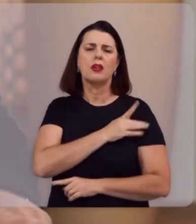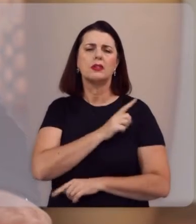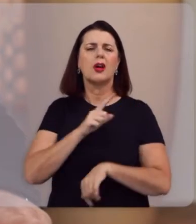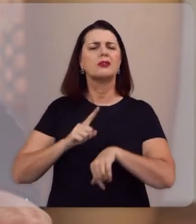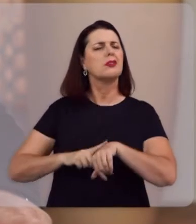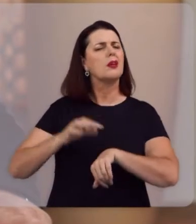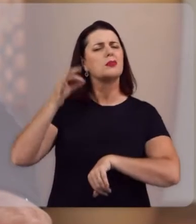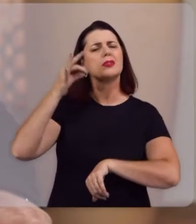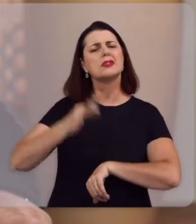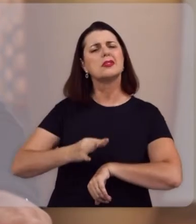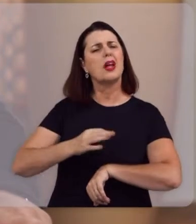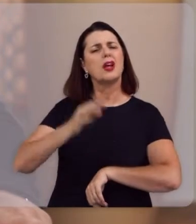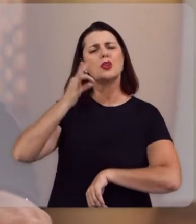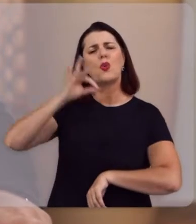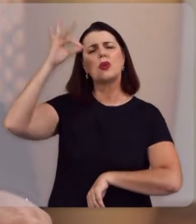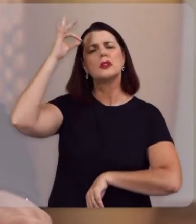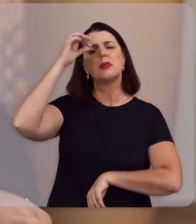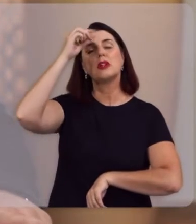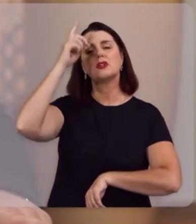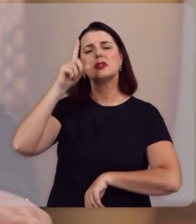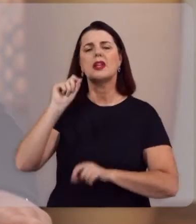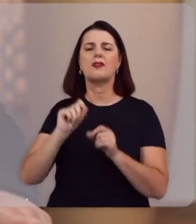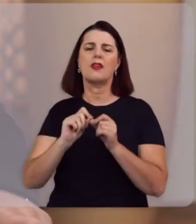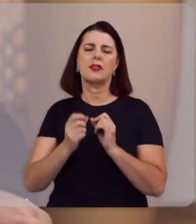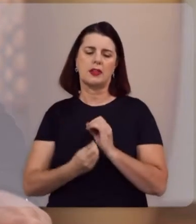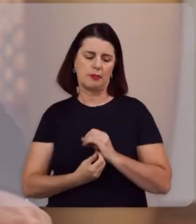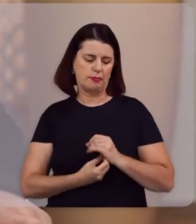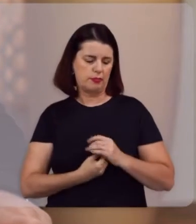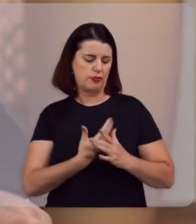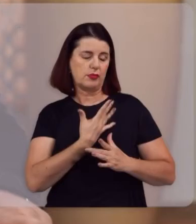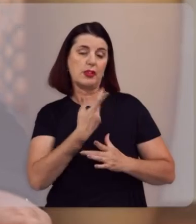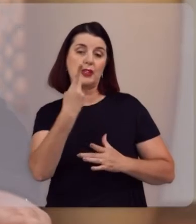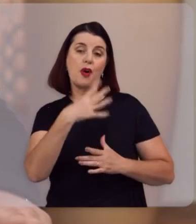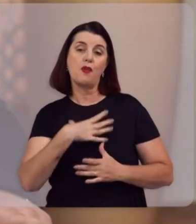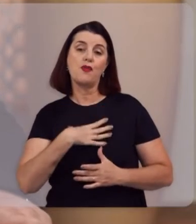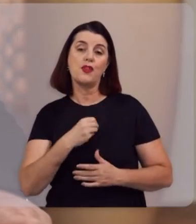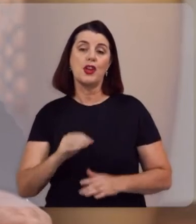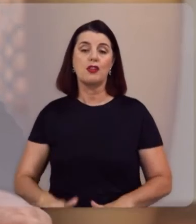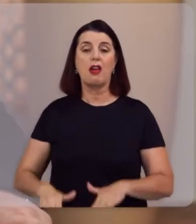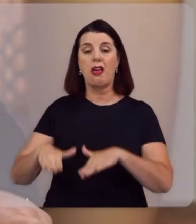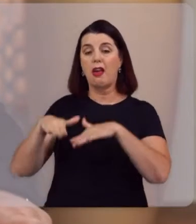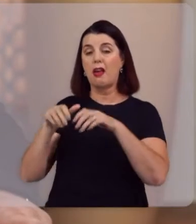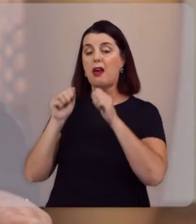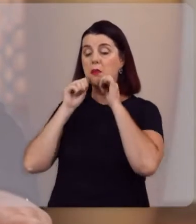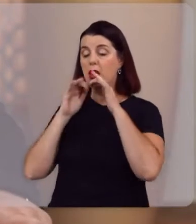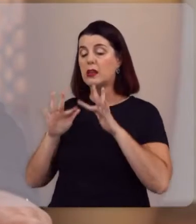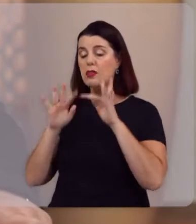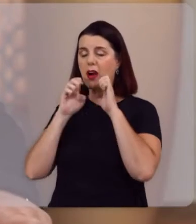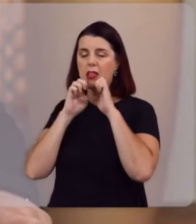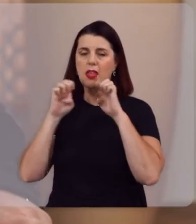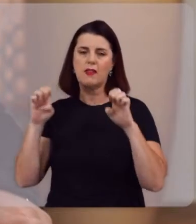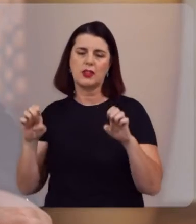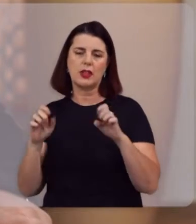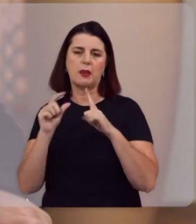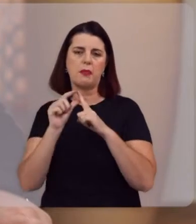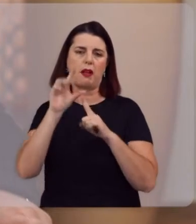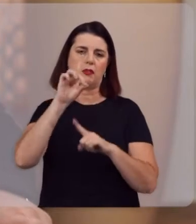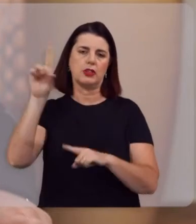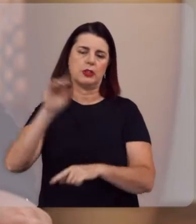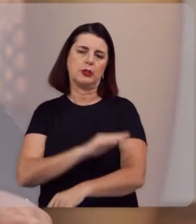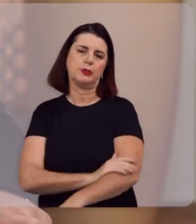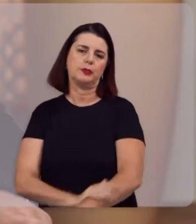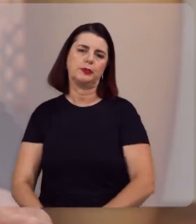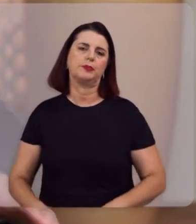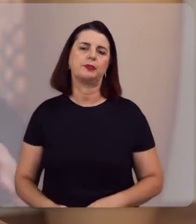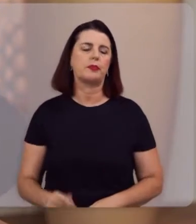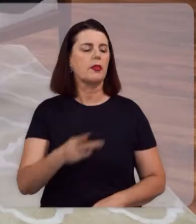momento certo o Espírito Santo há de fazê-la germinar e seus filhos vão crescer, abençoados pelo Evangelho, pela palavra de